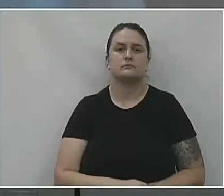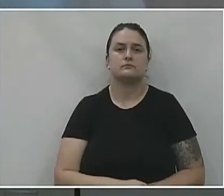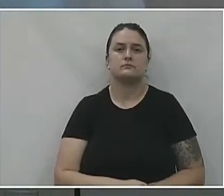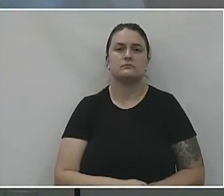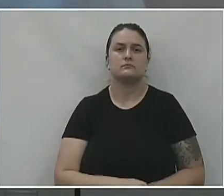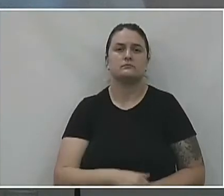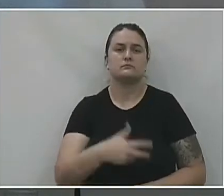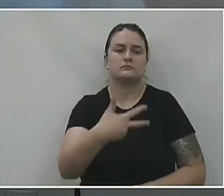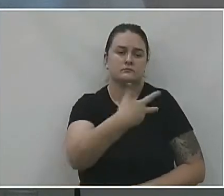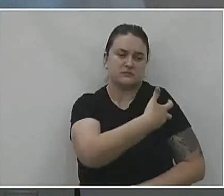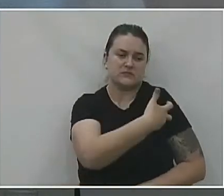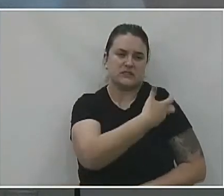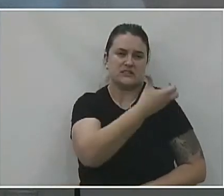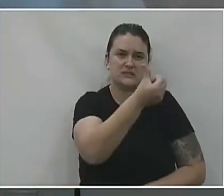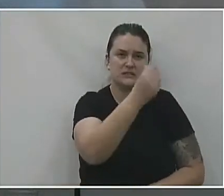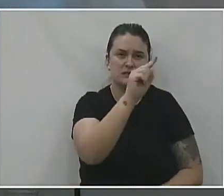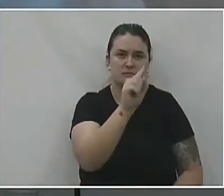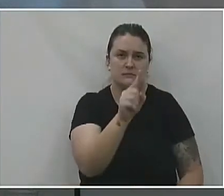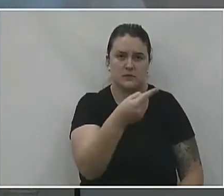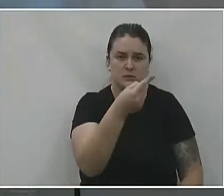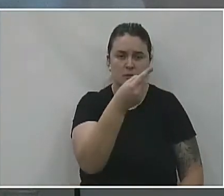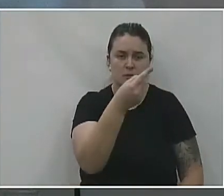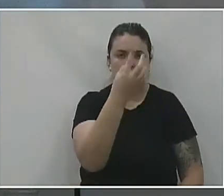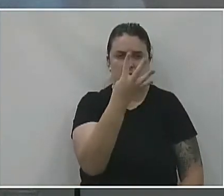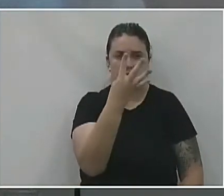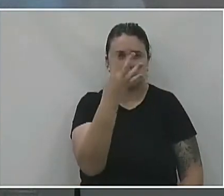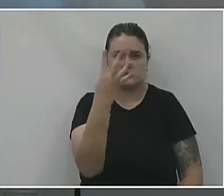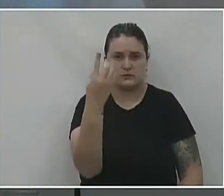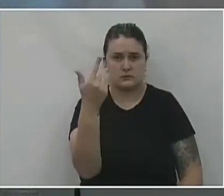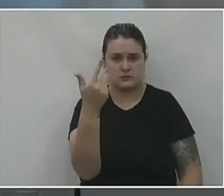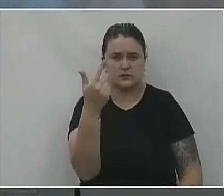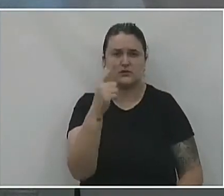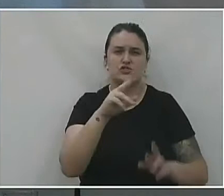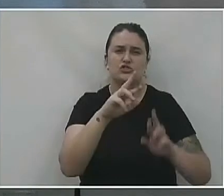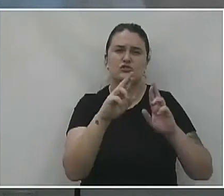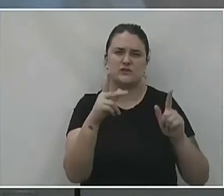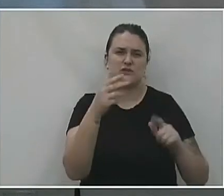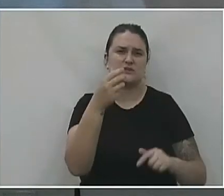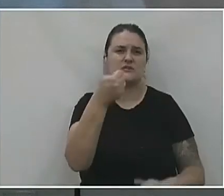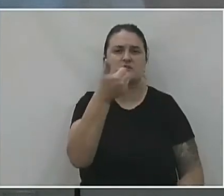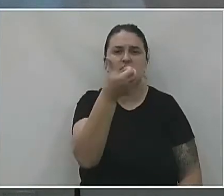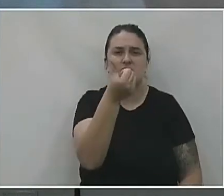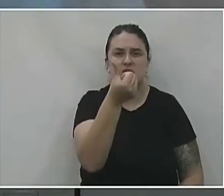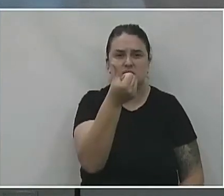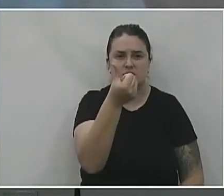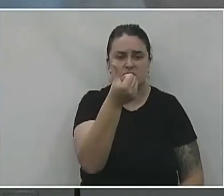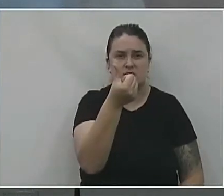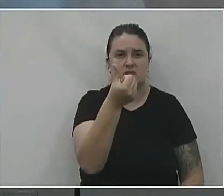Aplicadas, 6.942. Diferença de 16 doses.